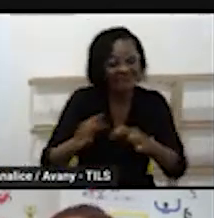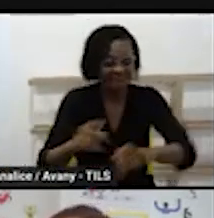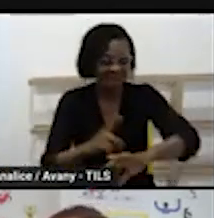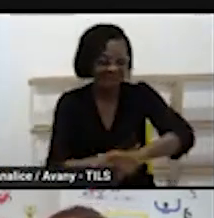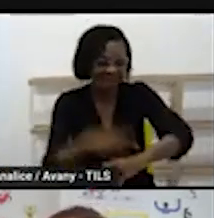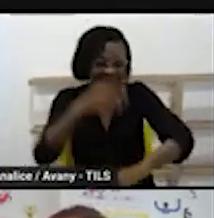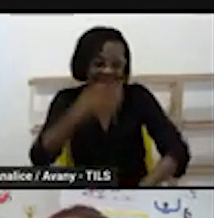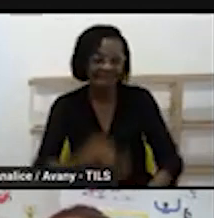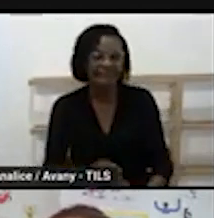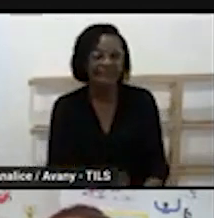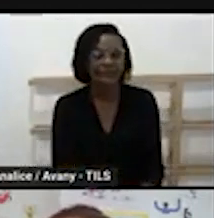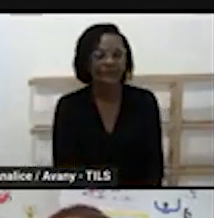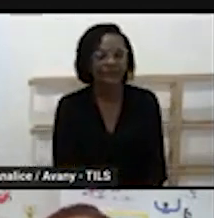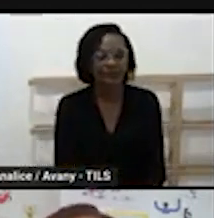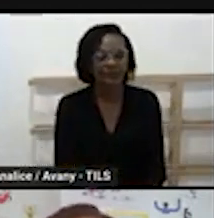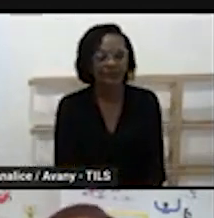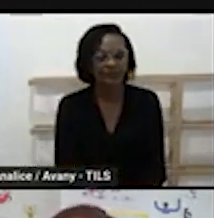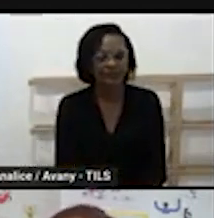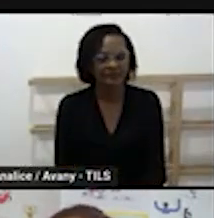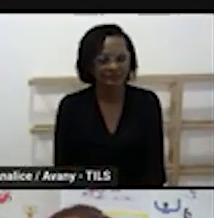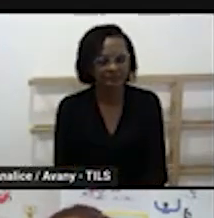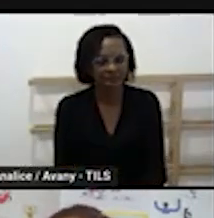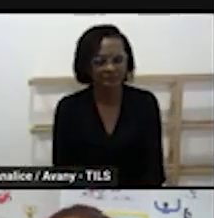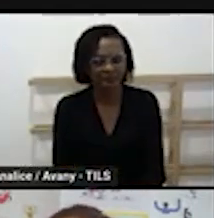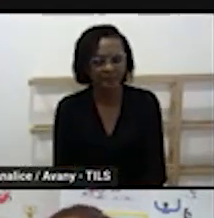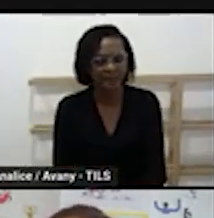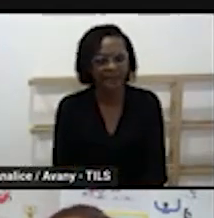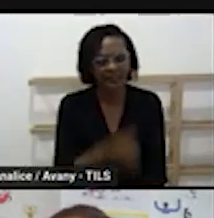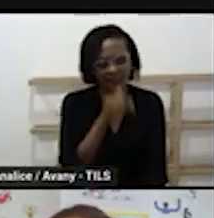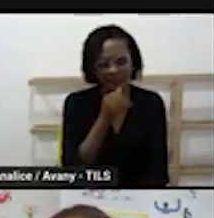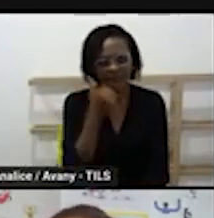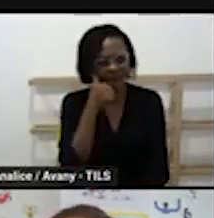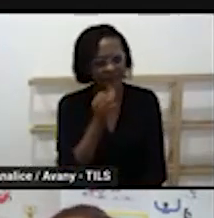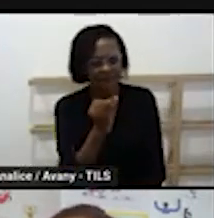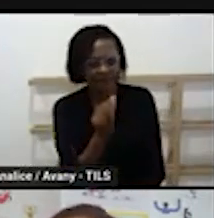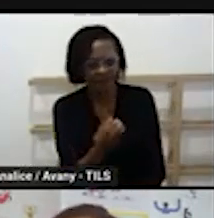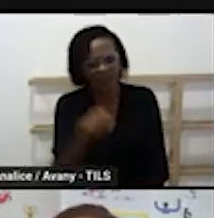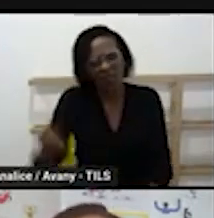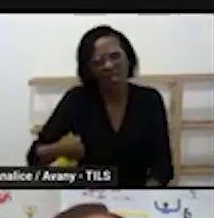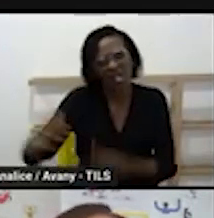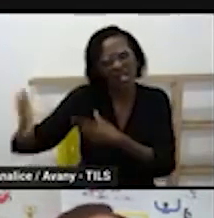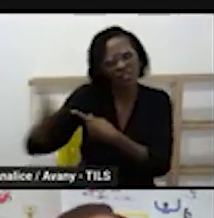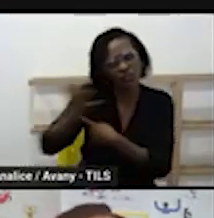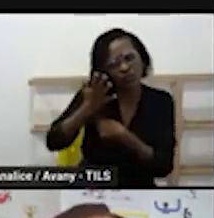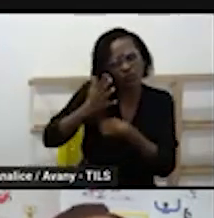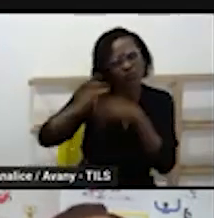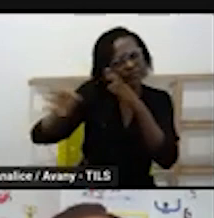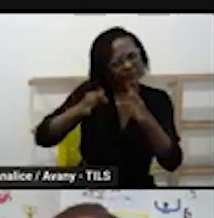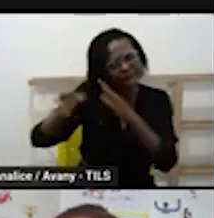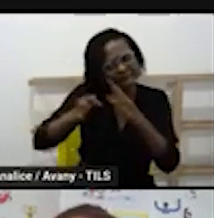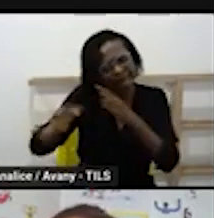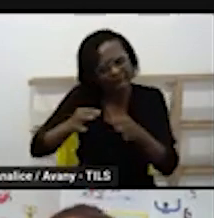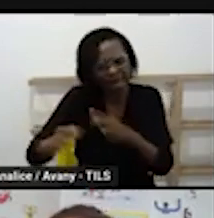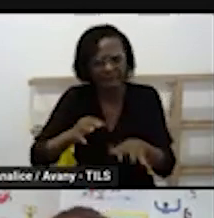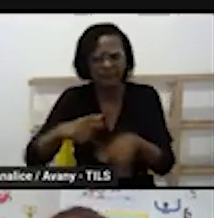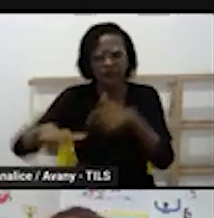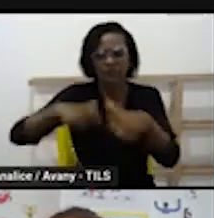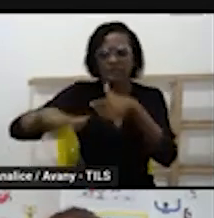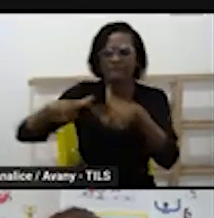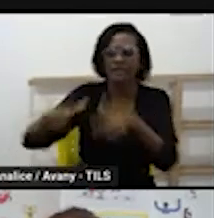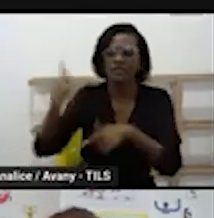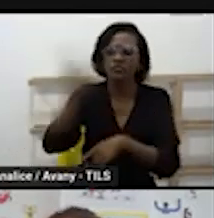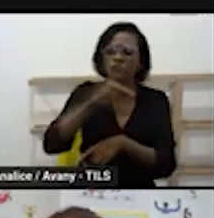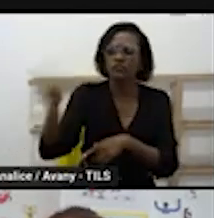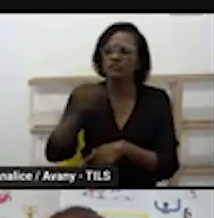relógio. E aí, Francisca Mota fala que a rotina direciona o trabalho do professor e a autonomia da criança.